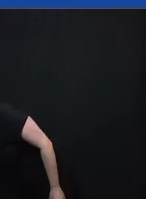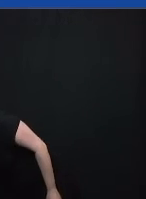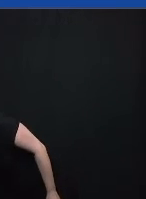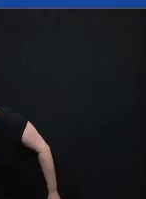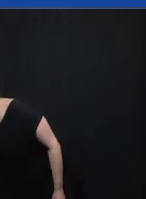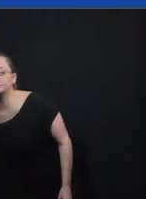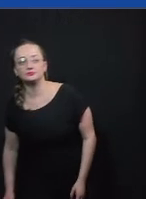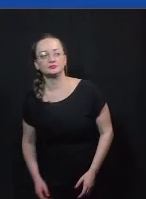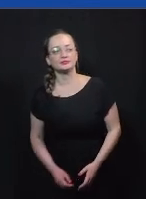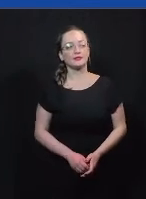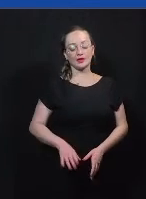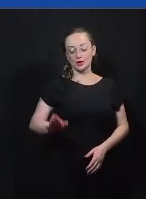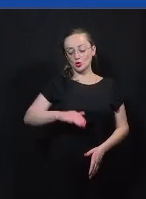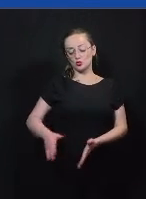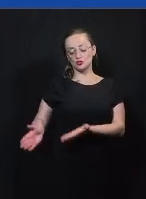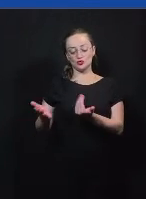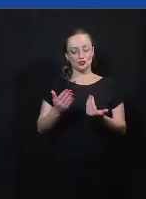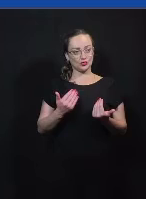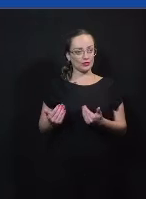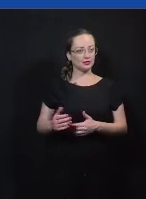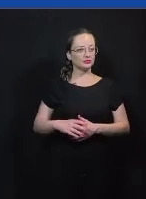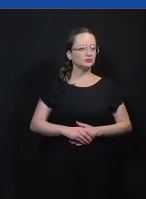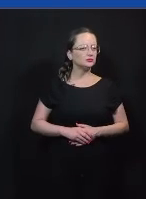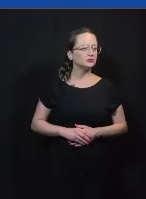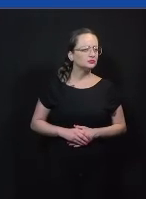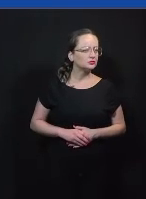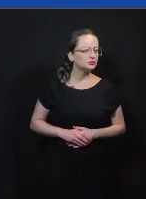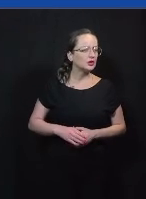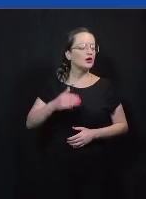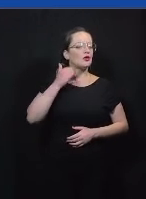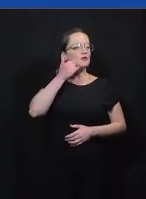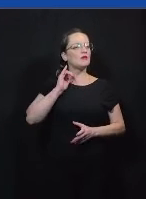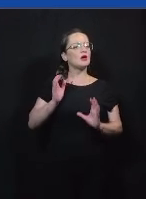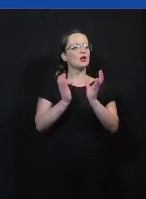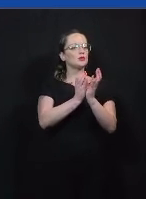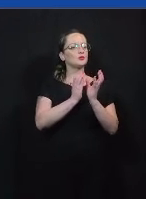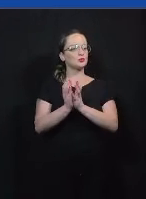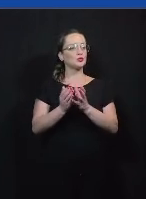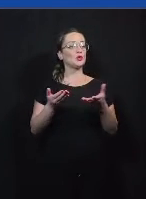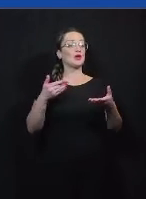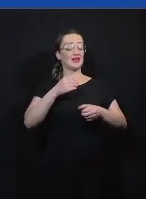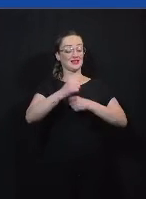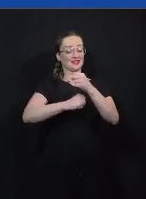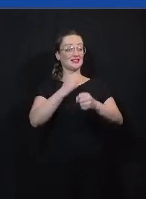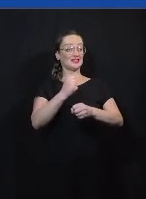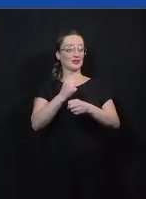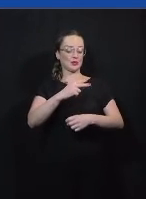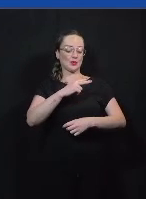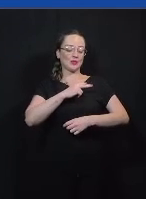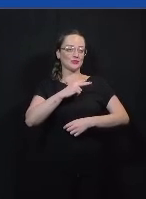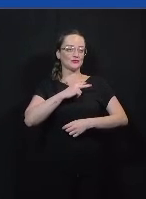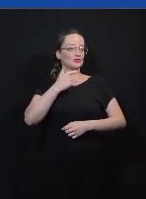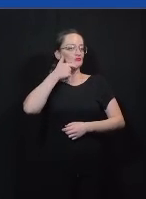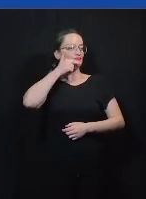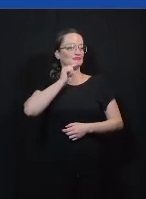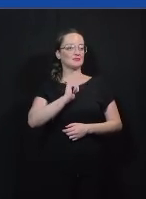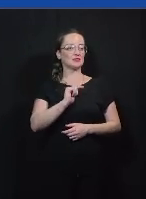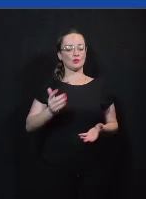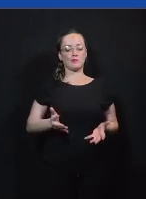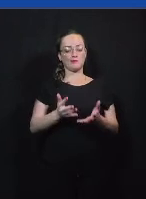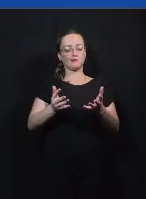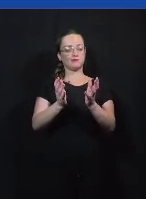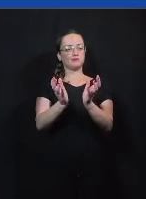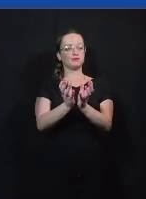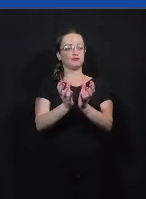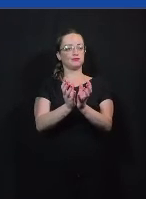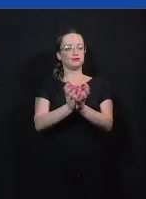quantos jovens e quantos professores conseguem envolver para a formação dos estudos? esse ano particularmente a gente não conseguiu implementar os clubes e